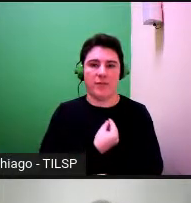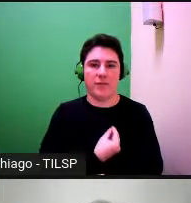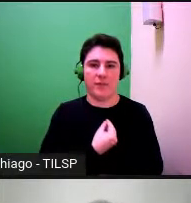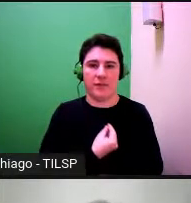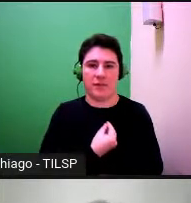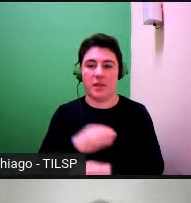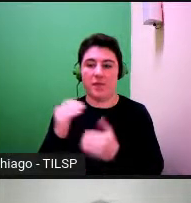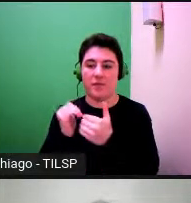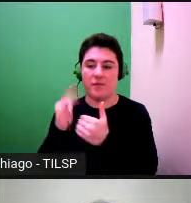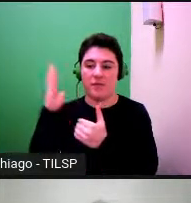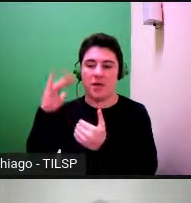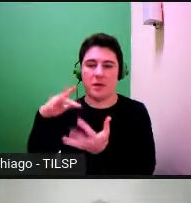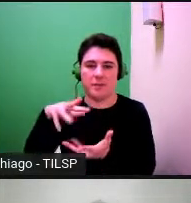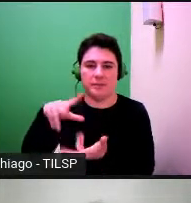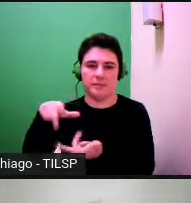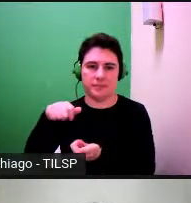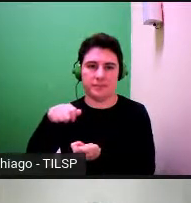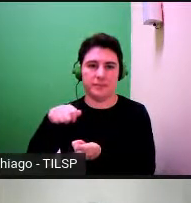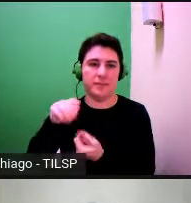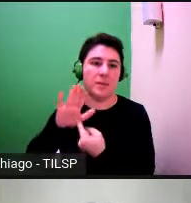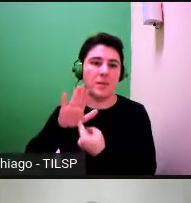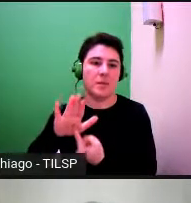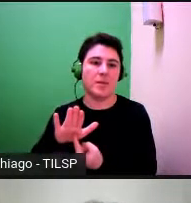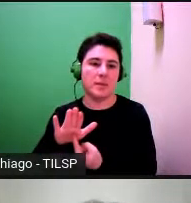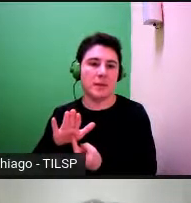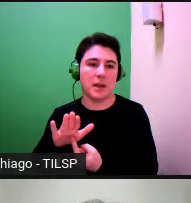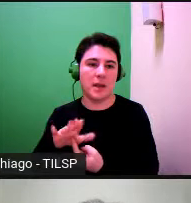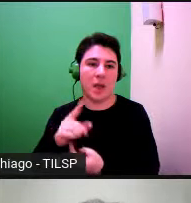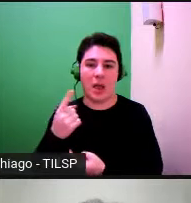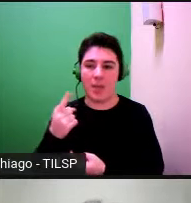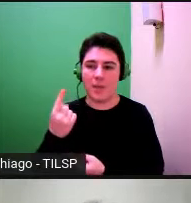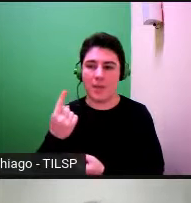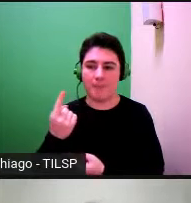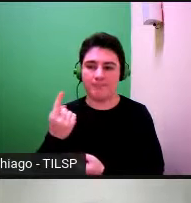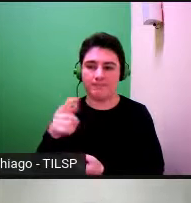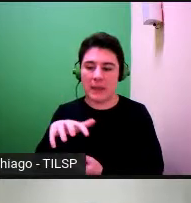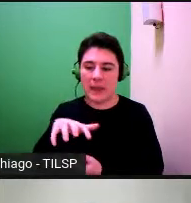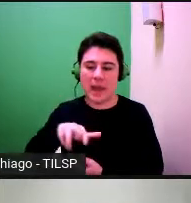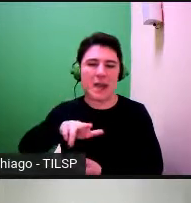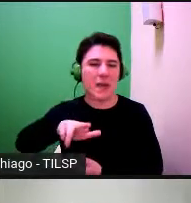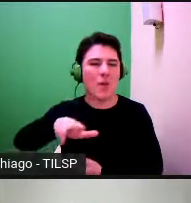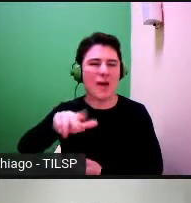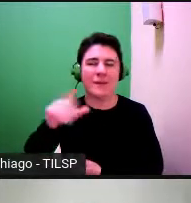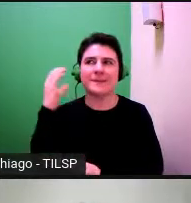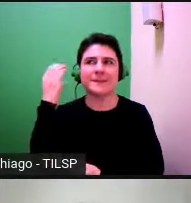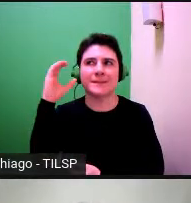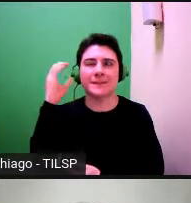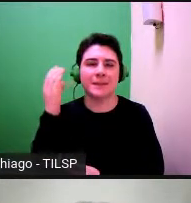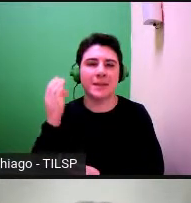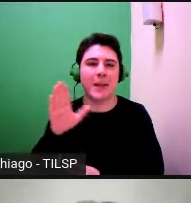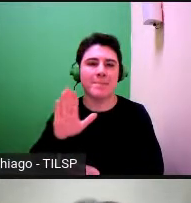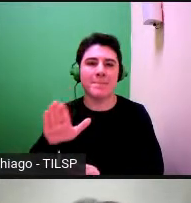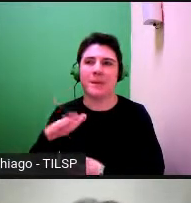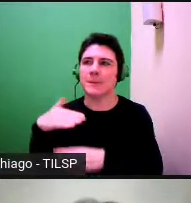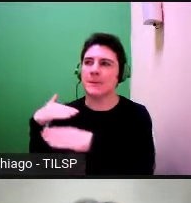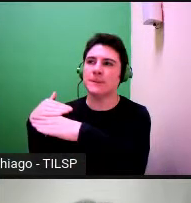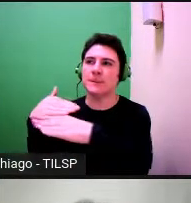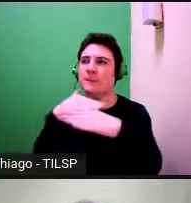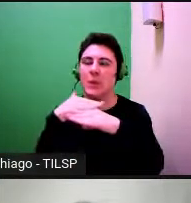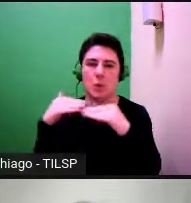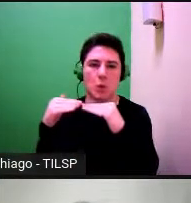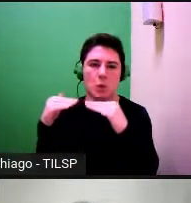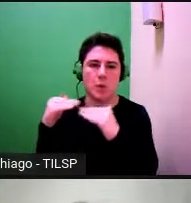aponta para algumas para uma área que não é científica ou que pelo menos não é consensualmente reconhecida como